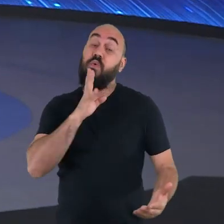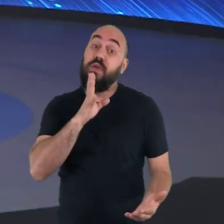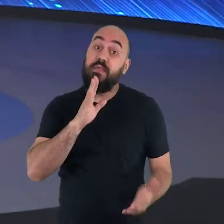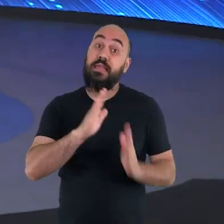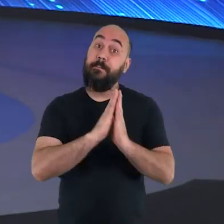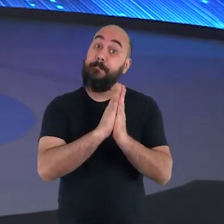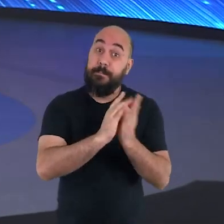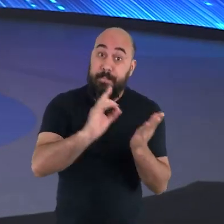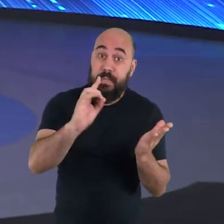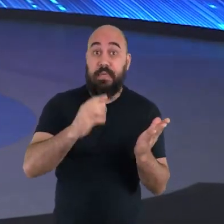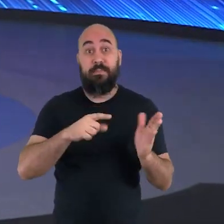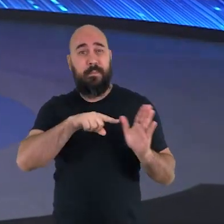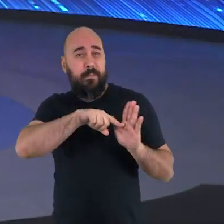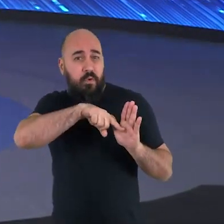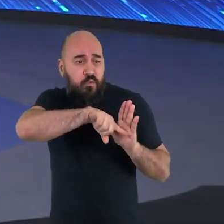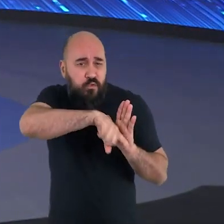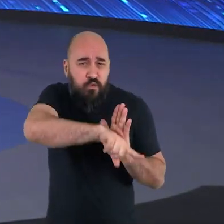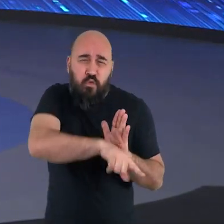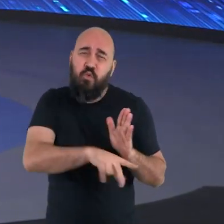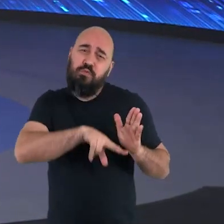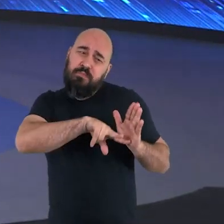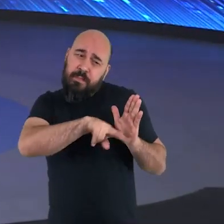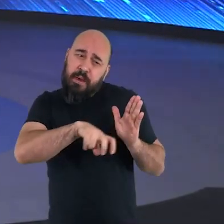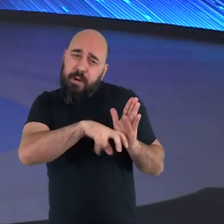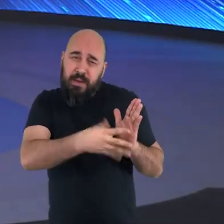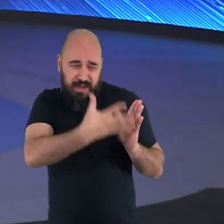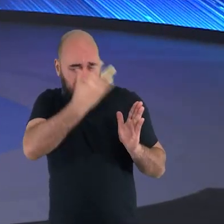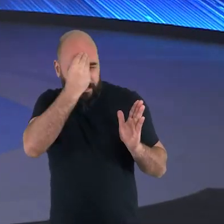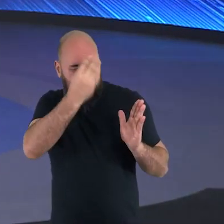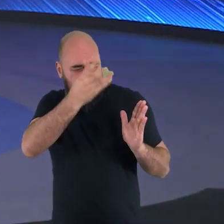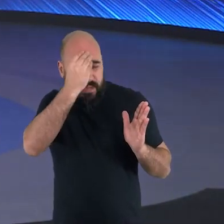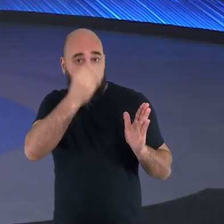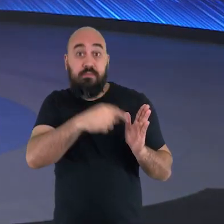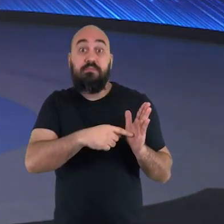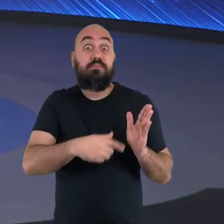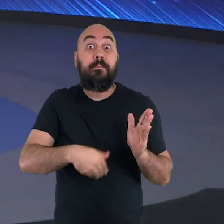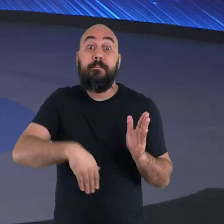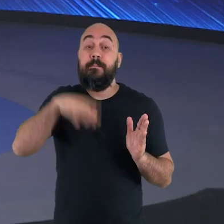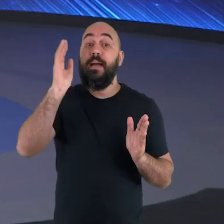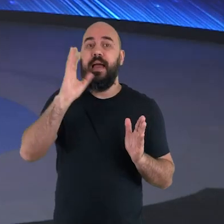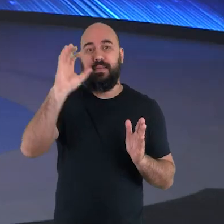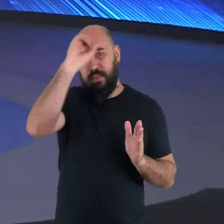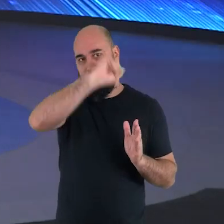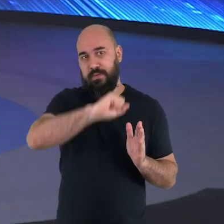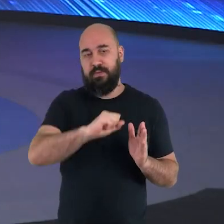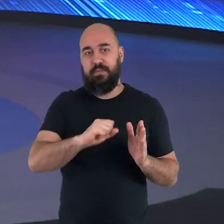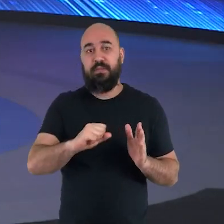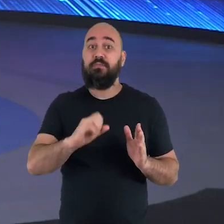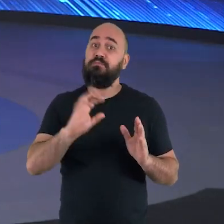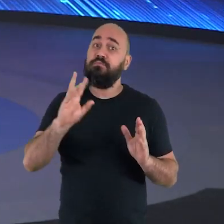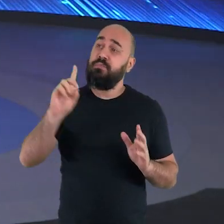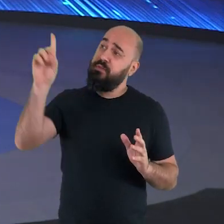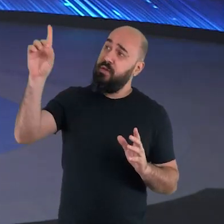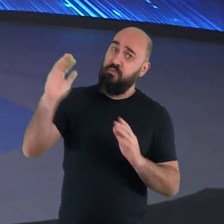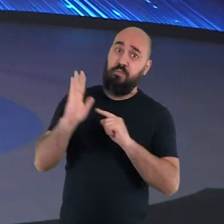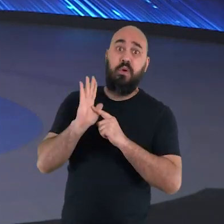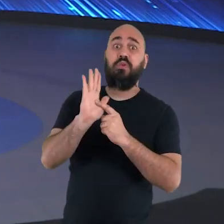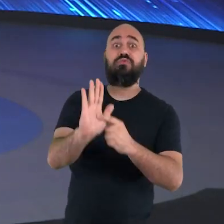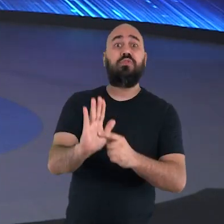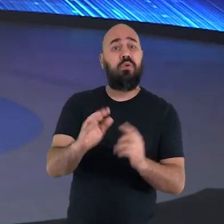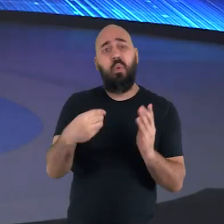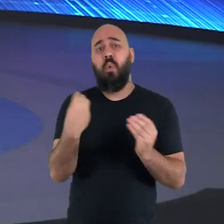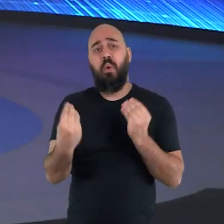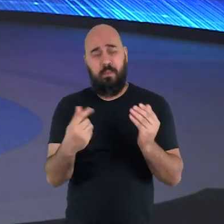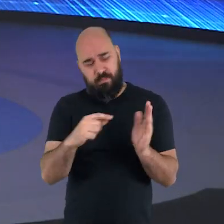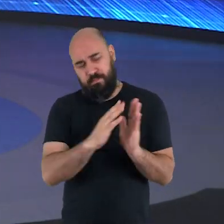aprofunde na Palavra de Deus. Que você entenda e compreenda cada vez mais aquilo que Deus deixou revelado para todos nós. É por isso que eu